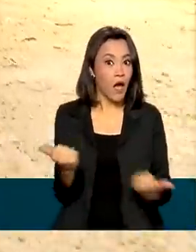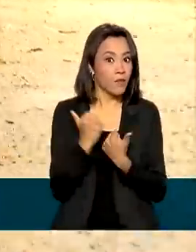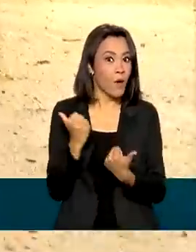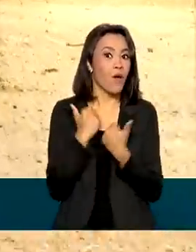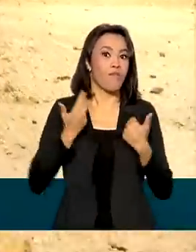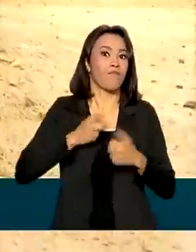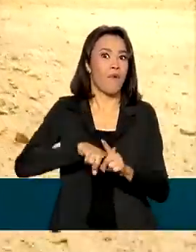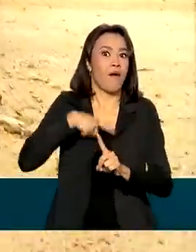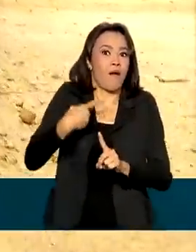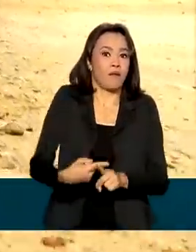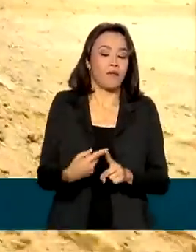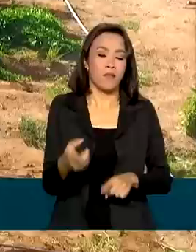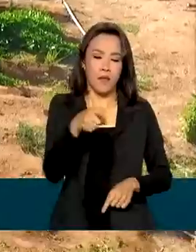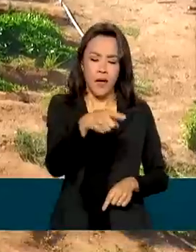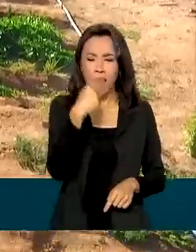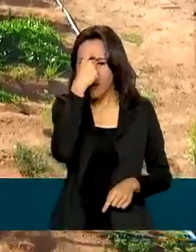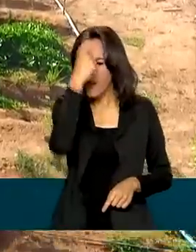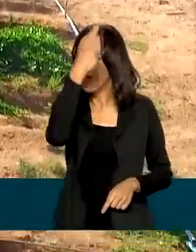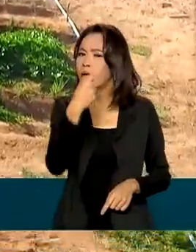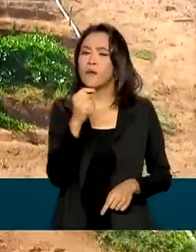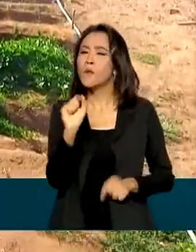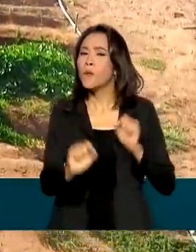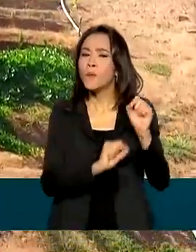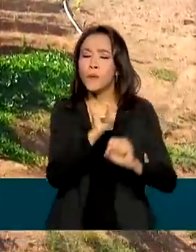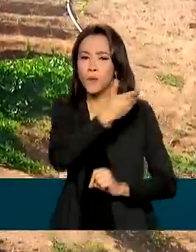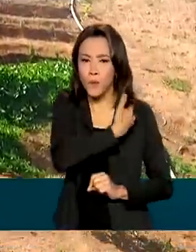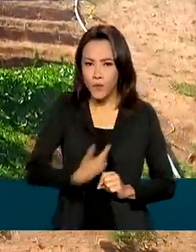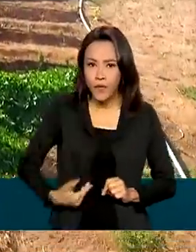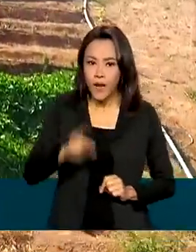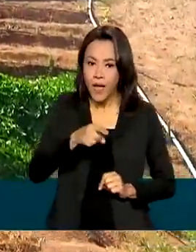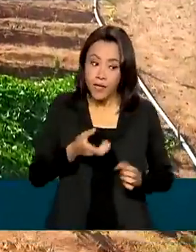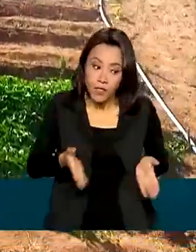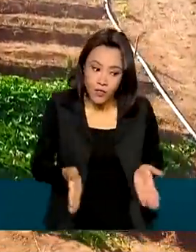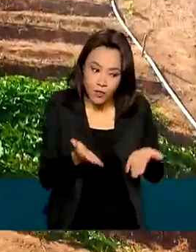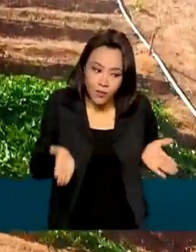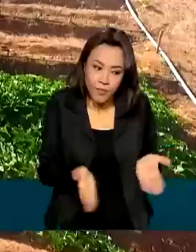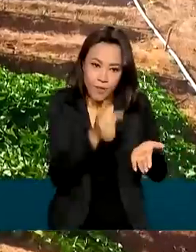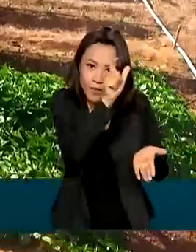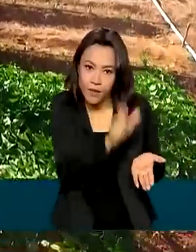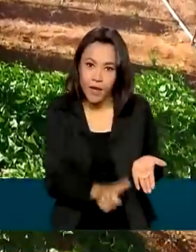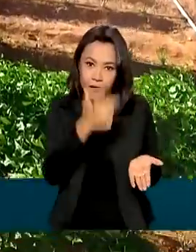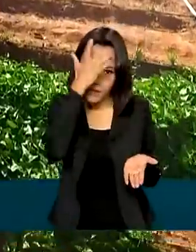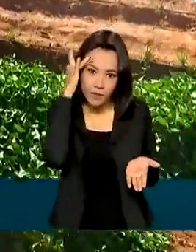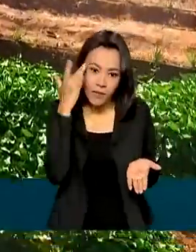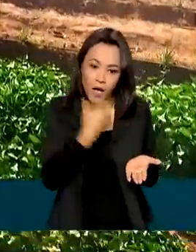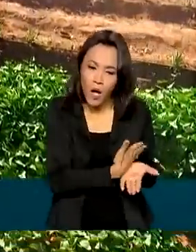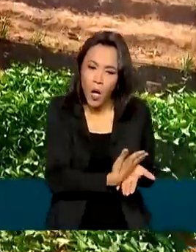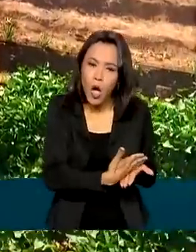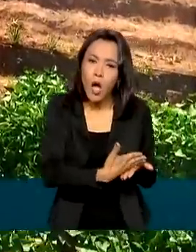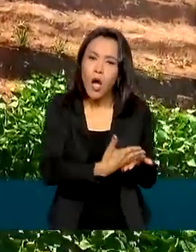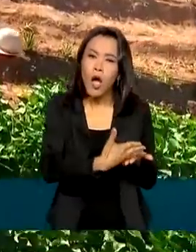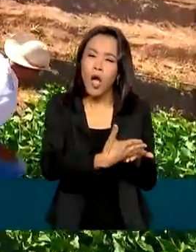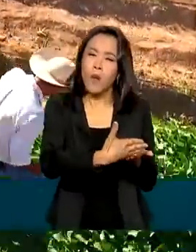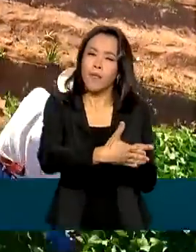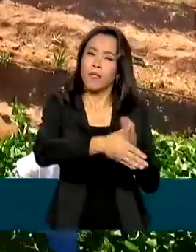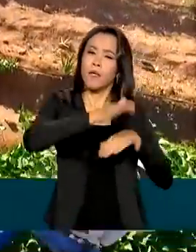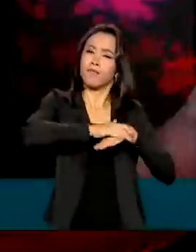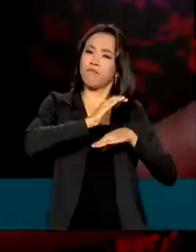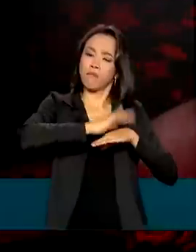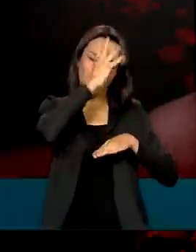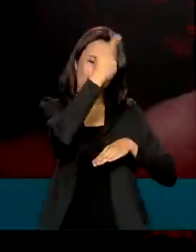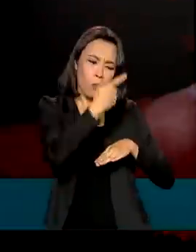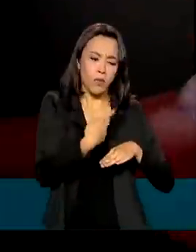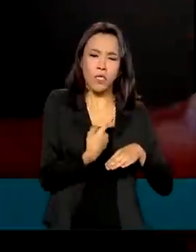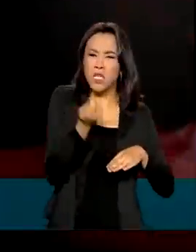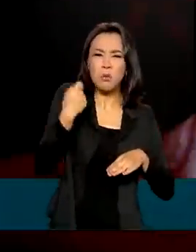com a regra de emancipação é estimular o beneficiário a começar uma atividade para ter maior autonomia